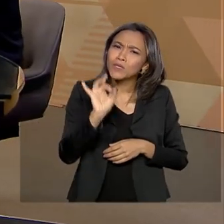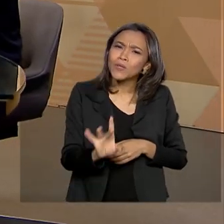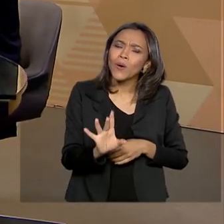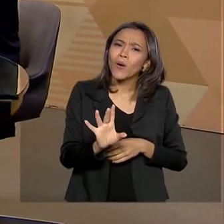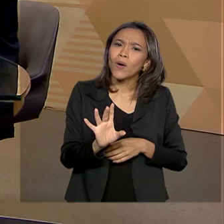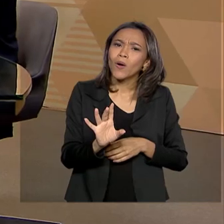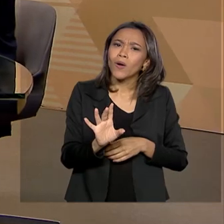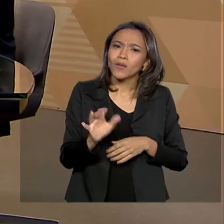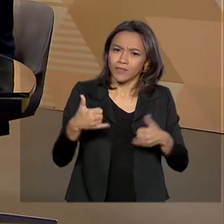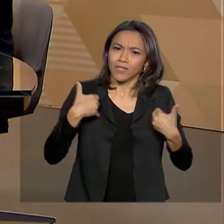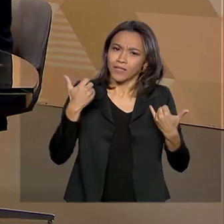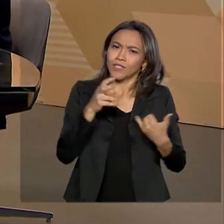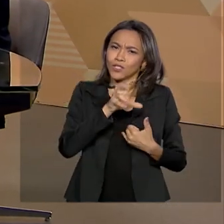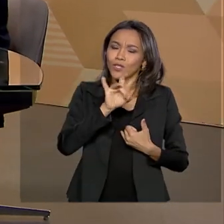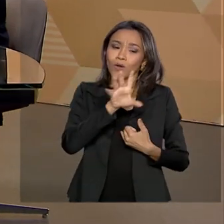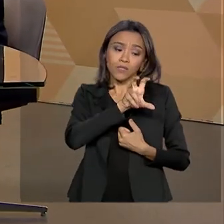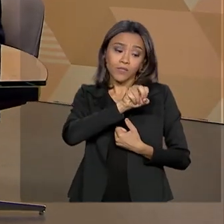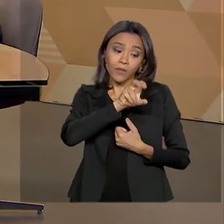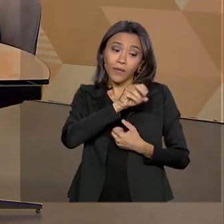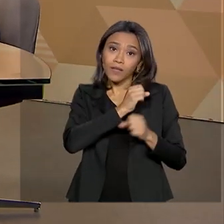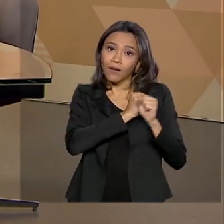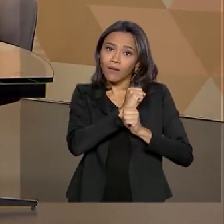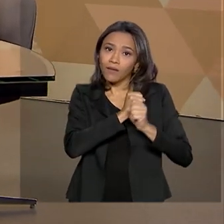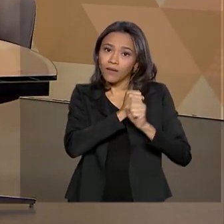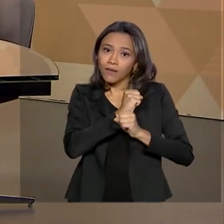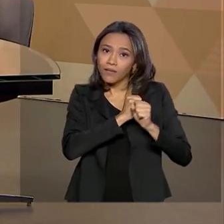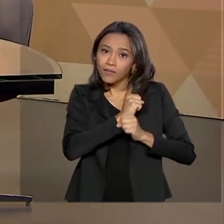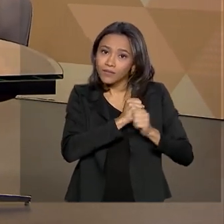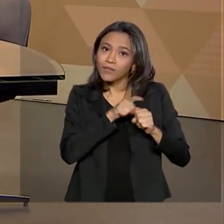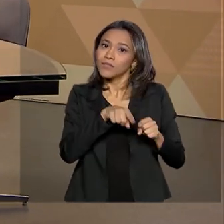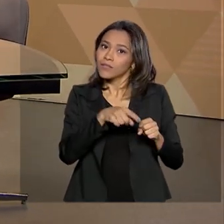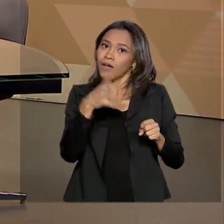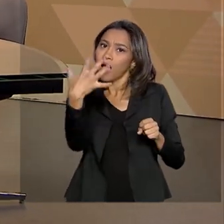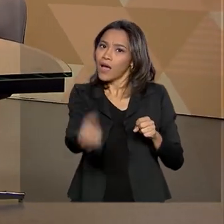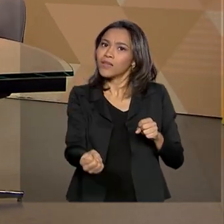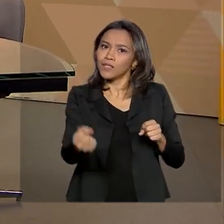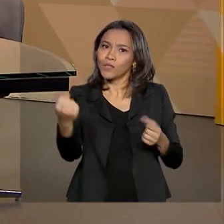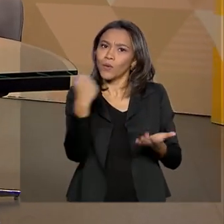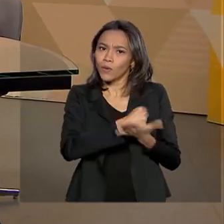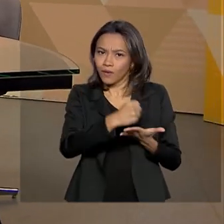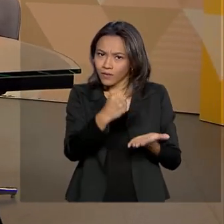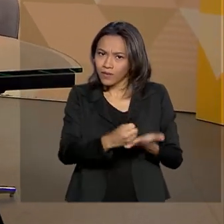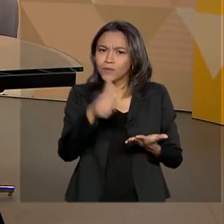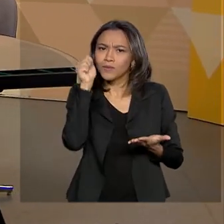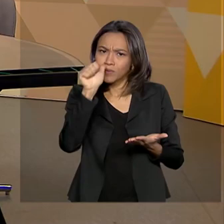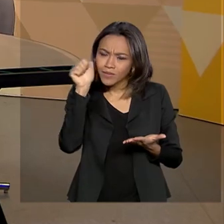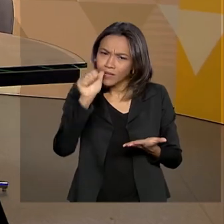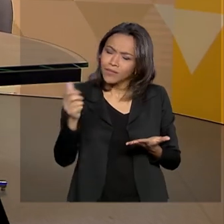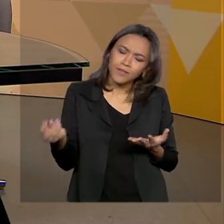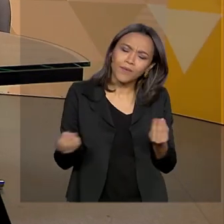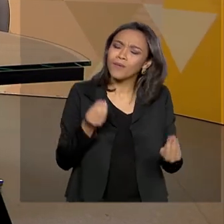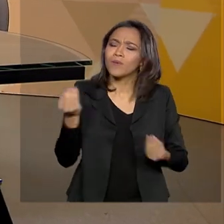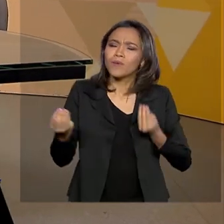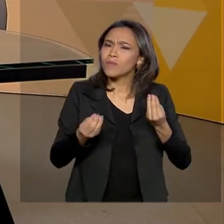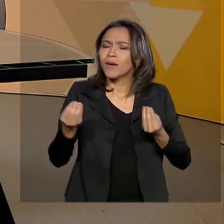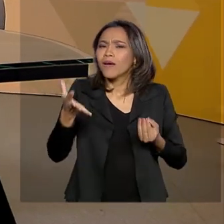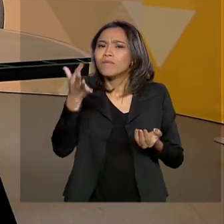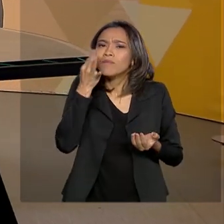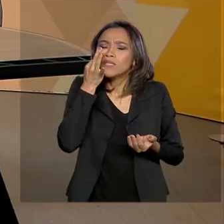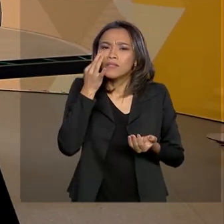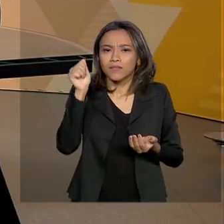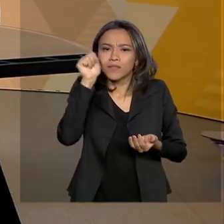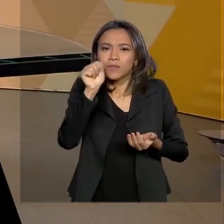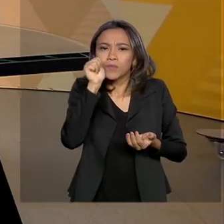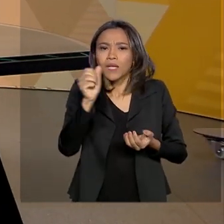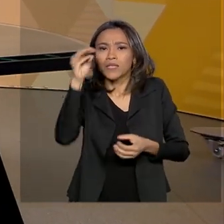após a criação do órgão, foram admitidas mulheres no quadro funcional. Hoje, como é a presença feminina